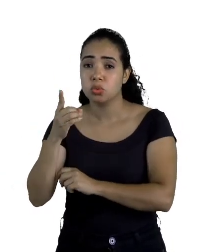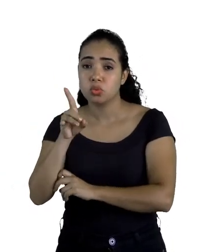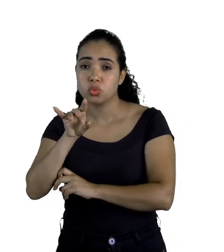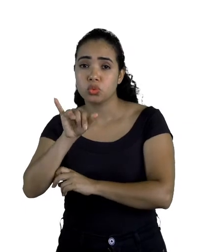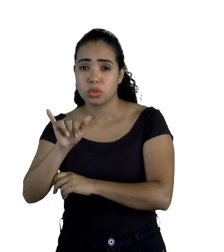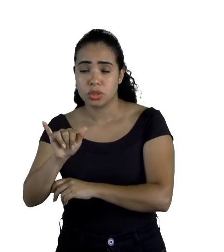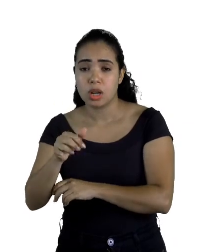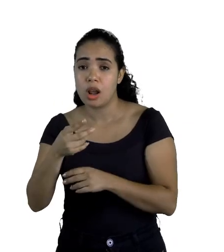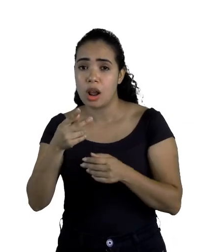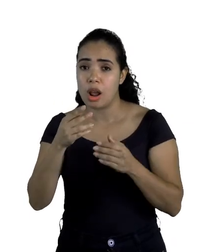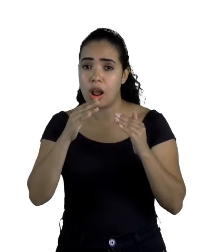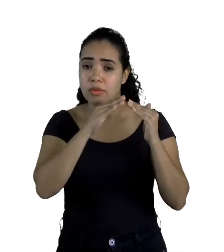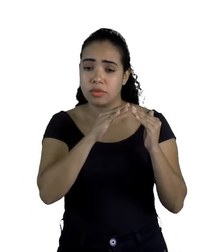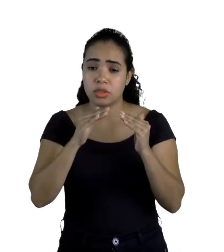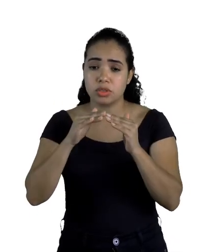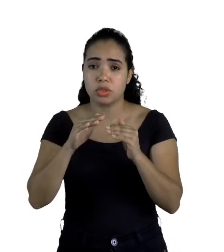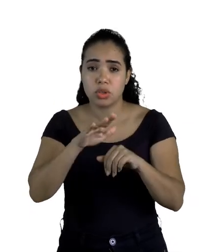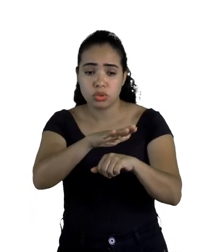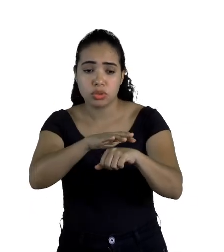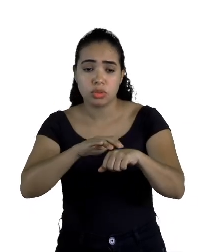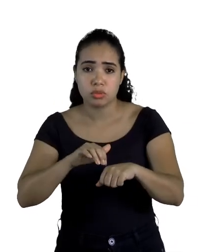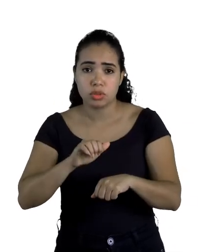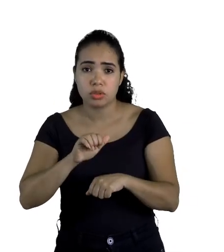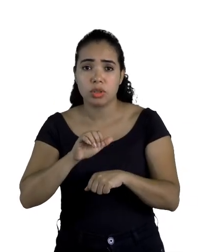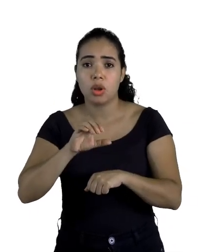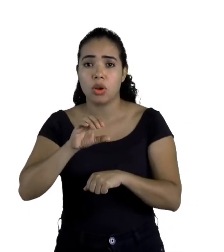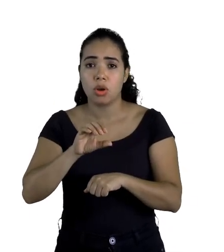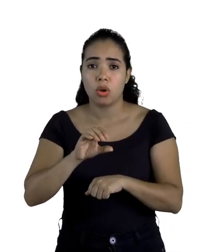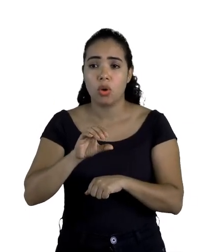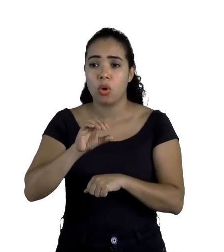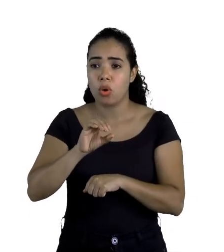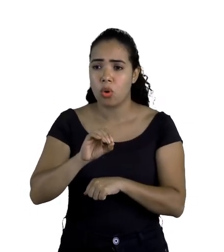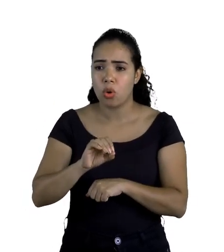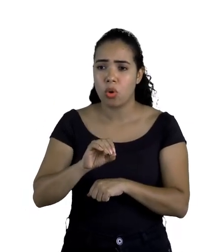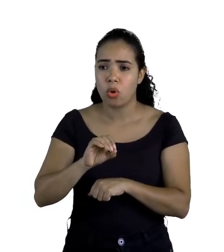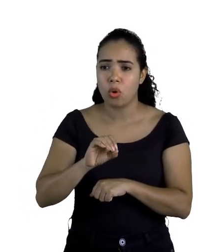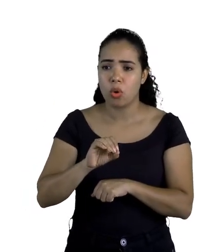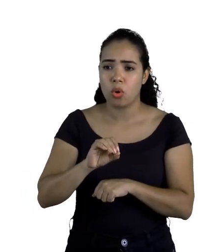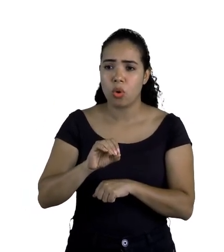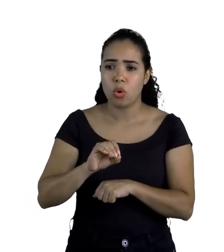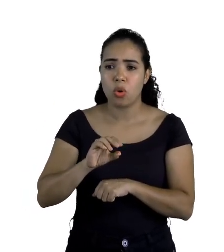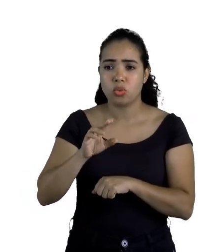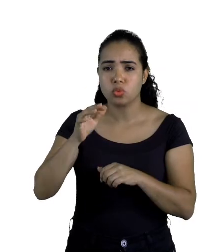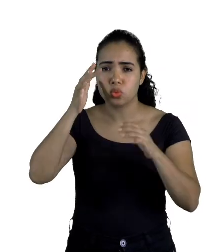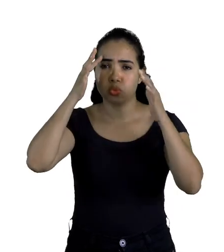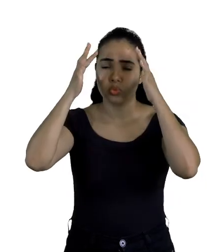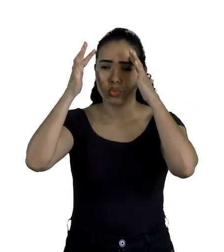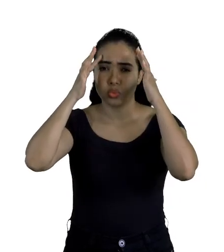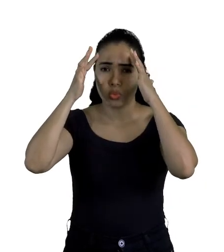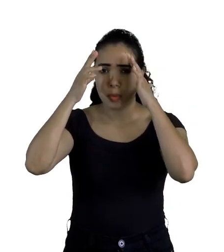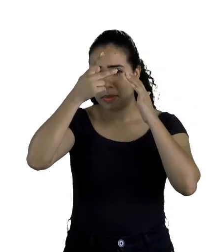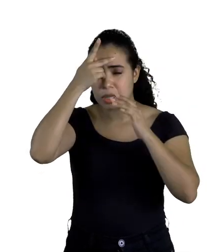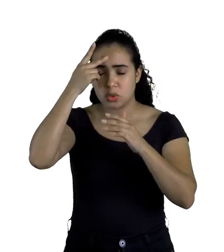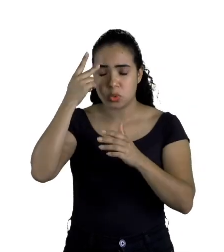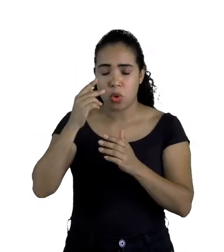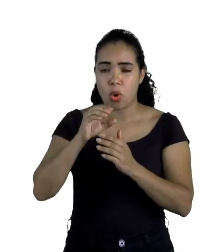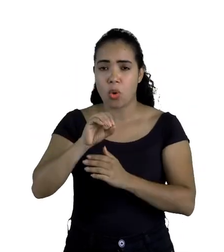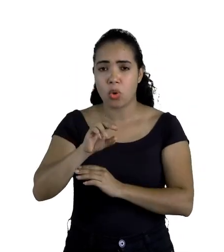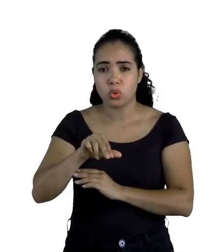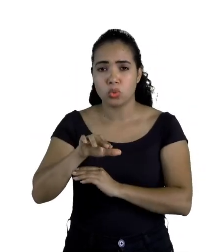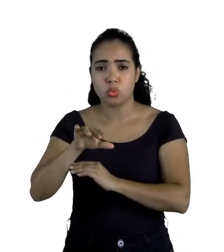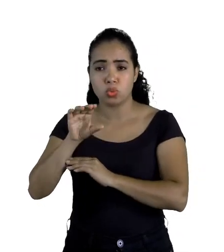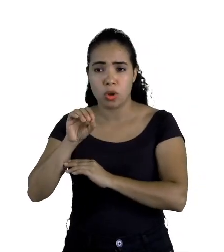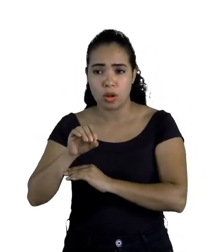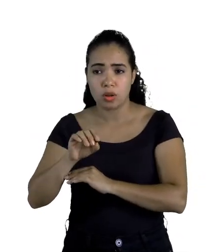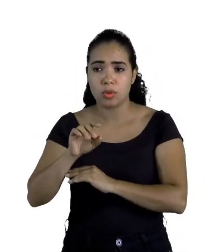uma vizinha mandou que eles fossem falar com Oluo, ou seja, um adivinho. Eles foram